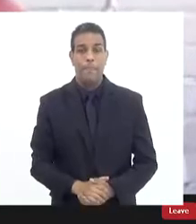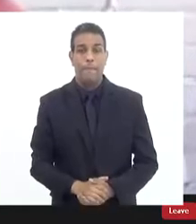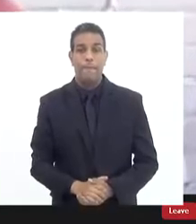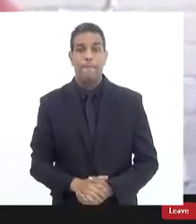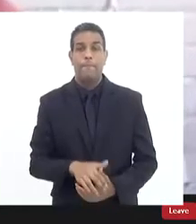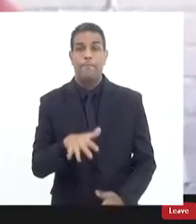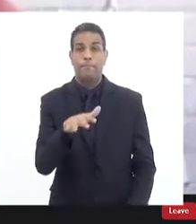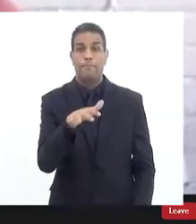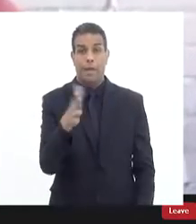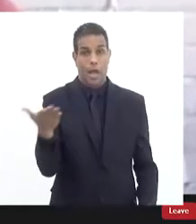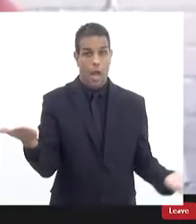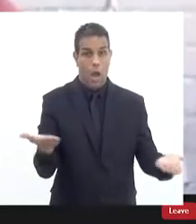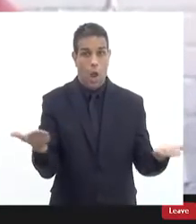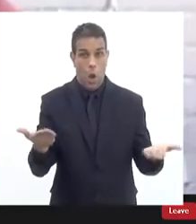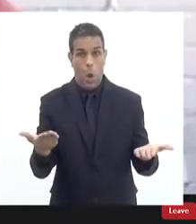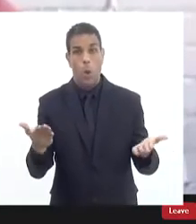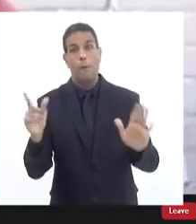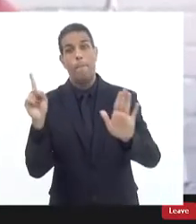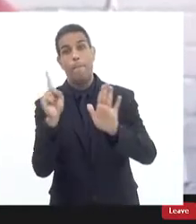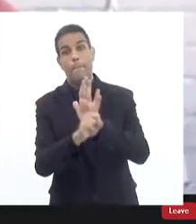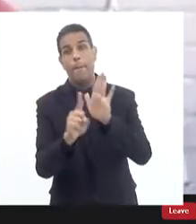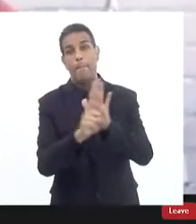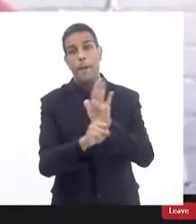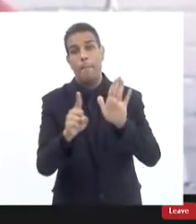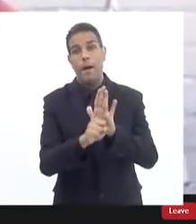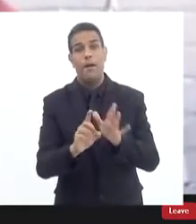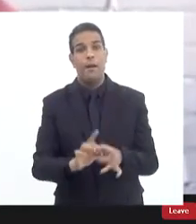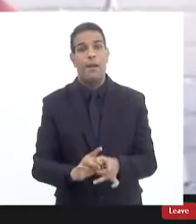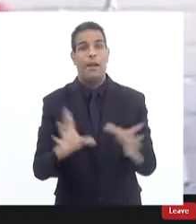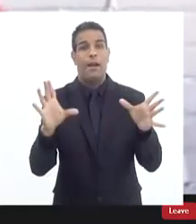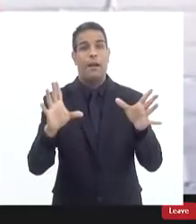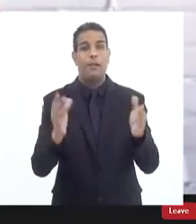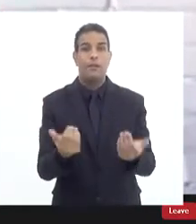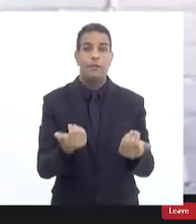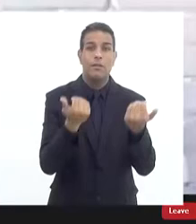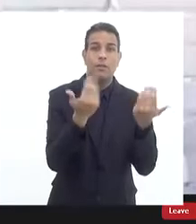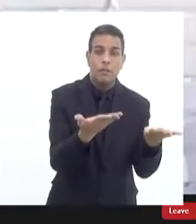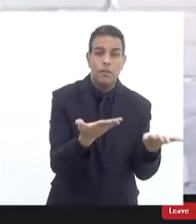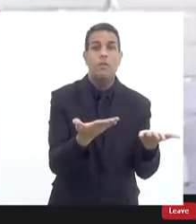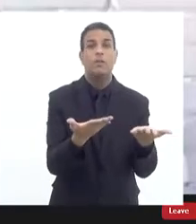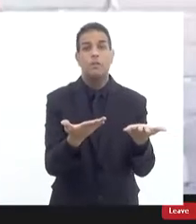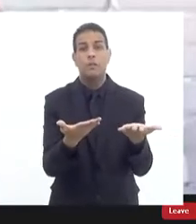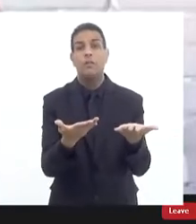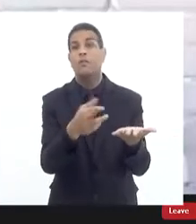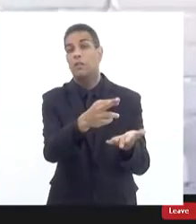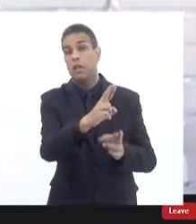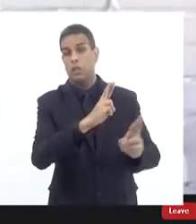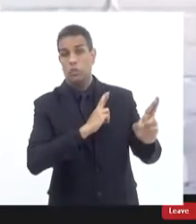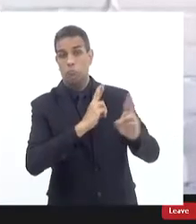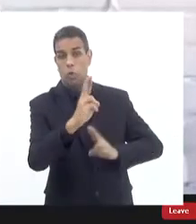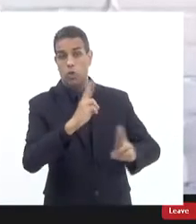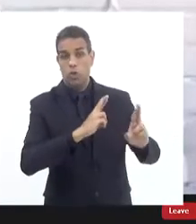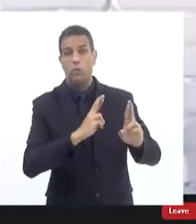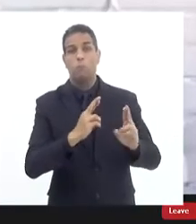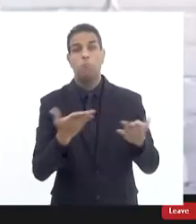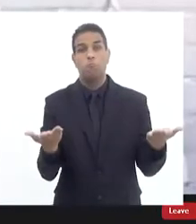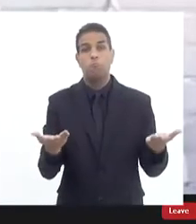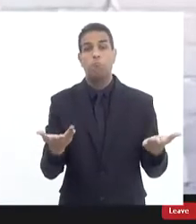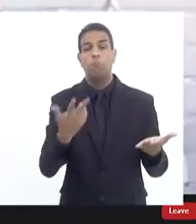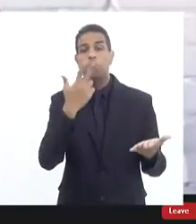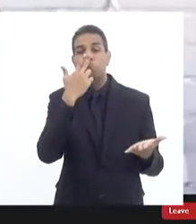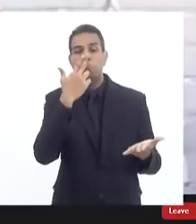onde as perguntas são colocadas de modo mais aberto e também dando ao convidado a possibilidade de responder mais amplamente então uma